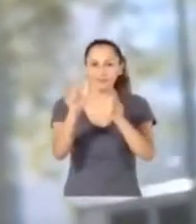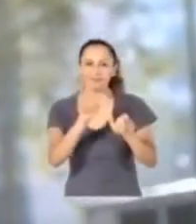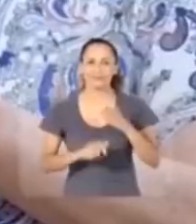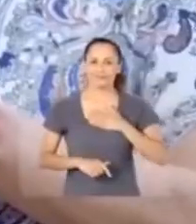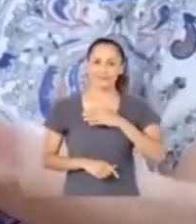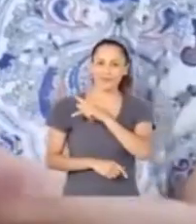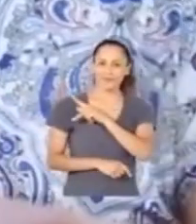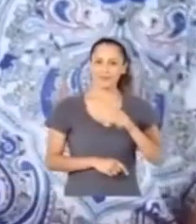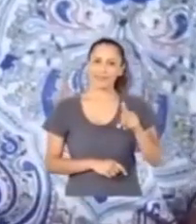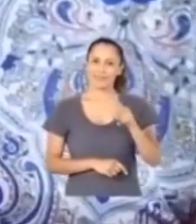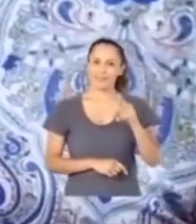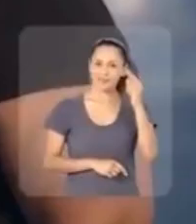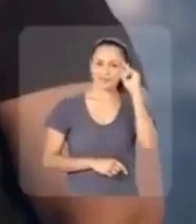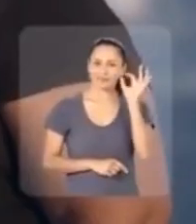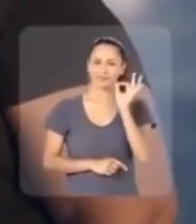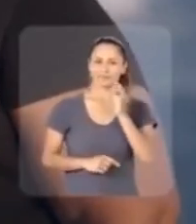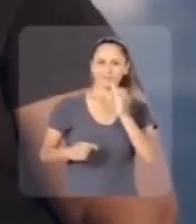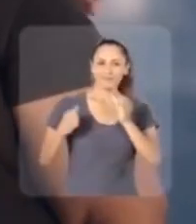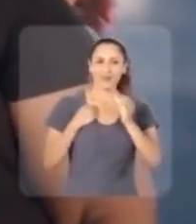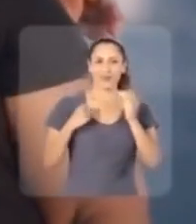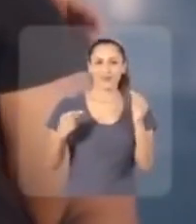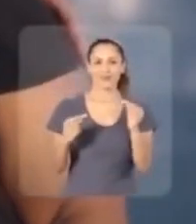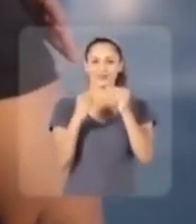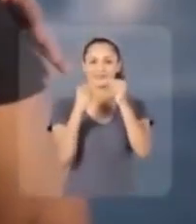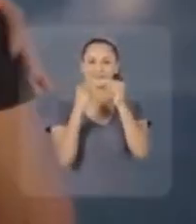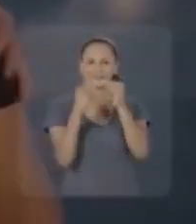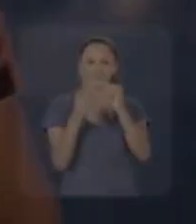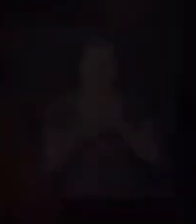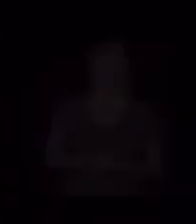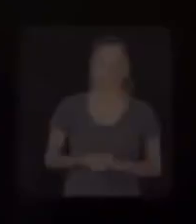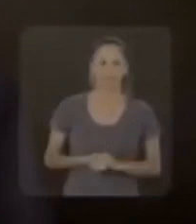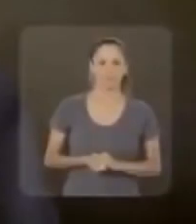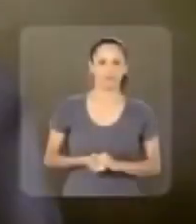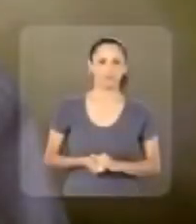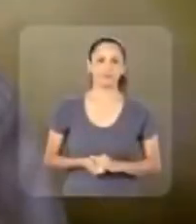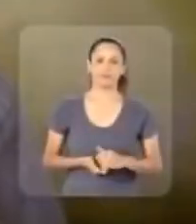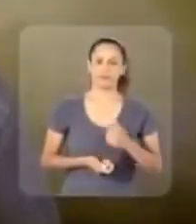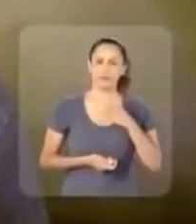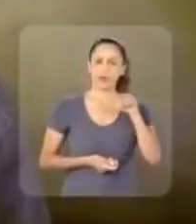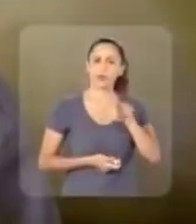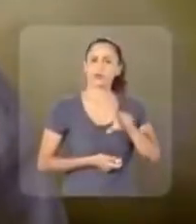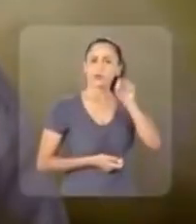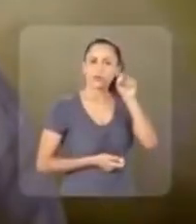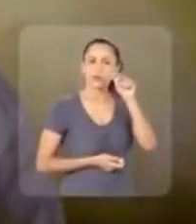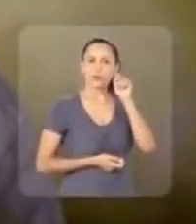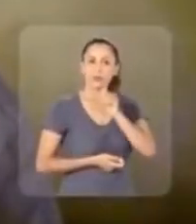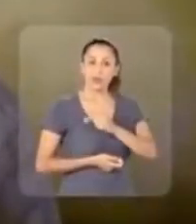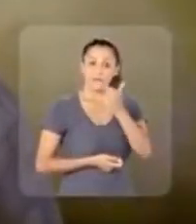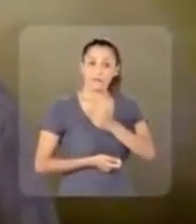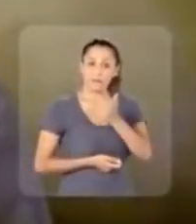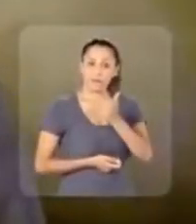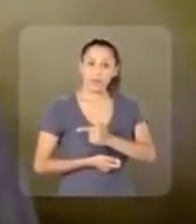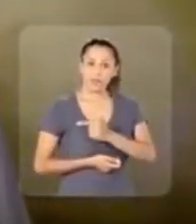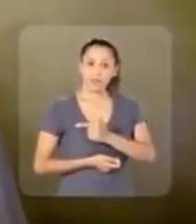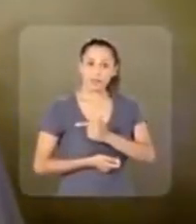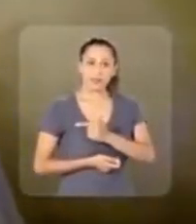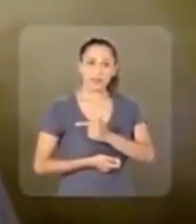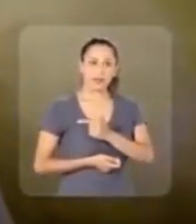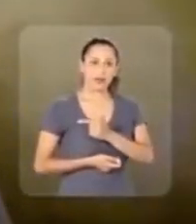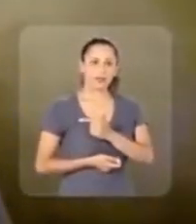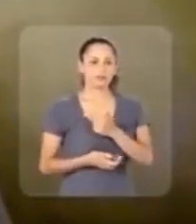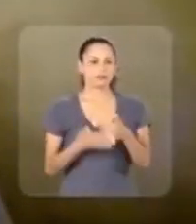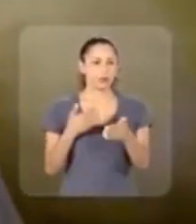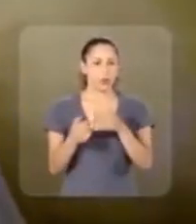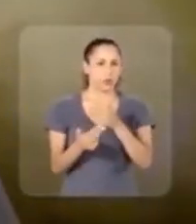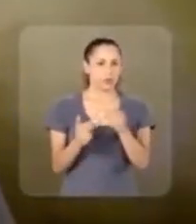cuidar da gente, meu presidente, cabeça e coração. Não é por acaso que eu escolhi ter como vice uma